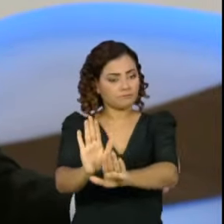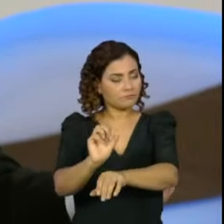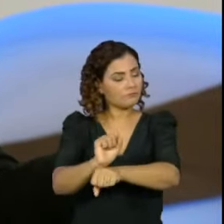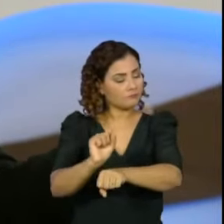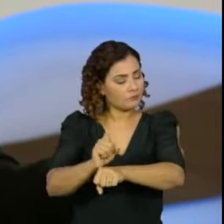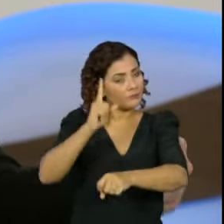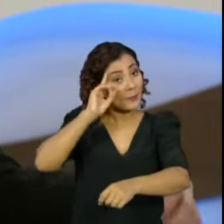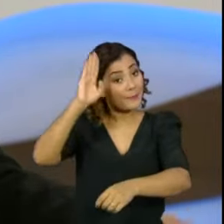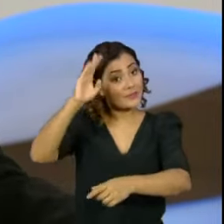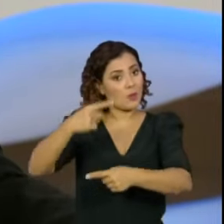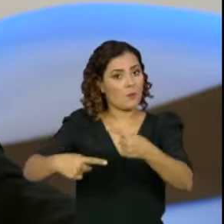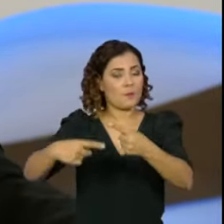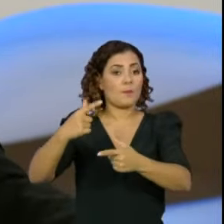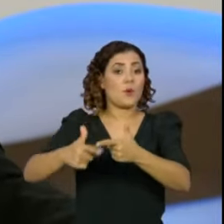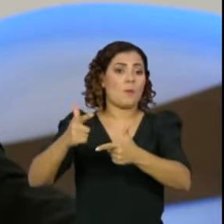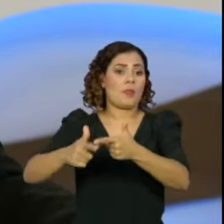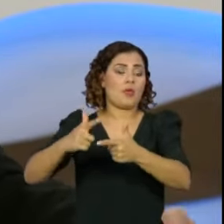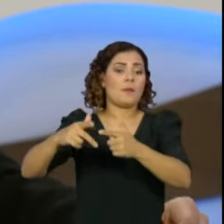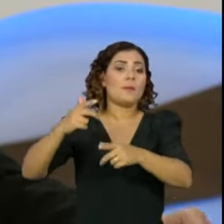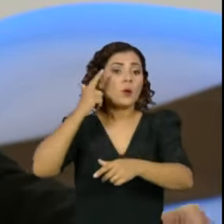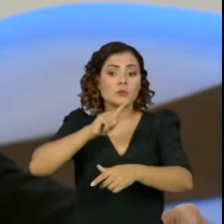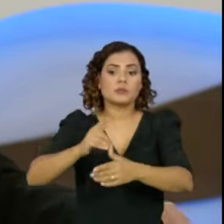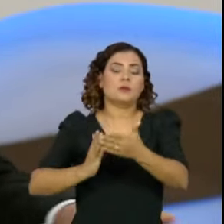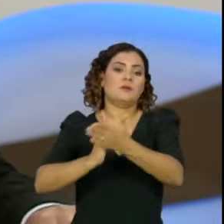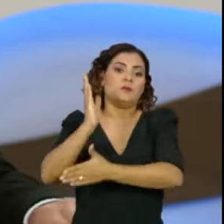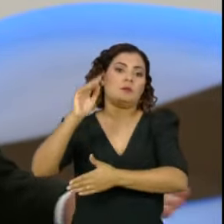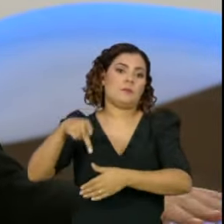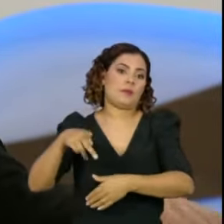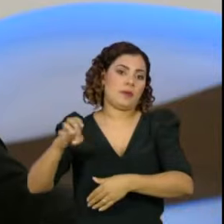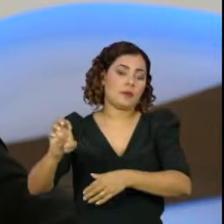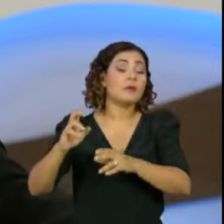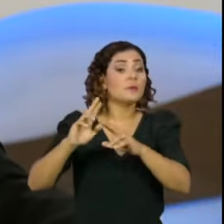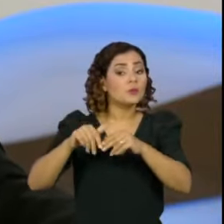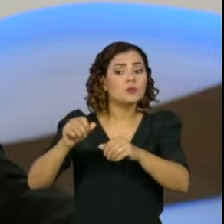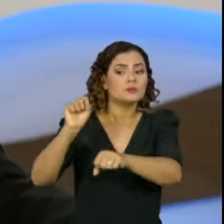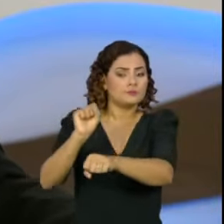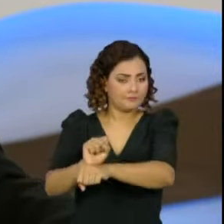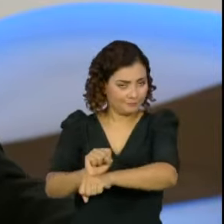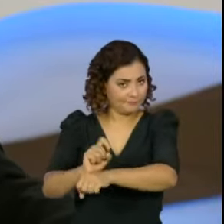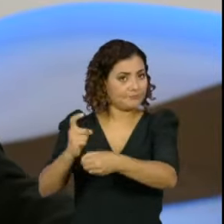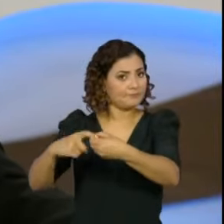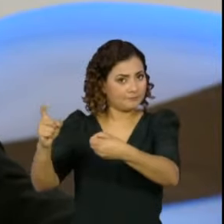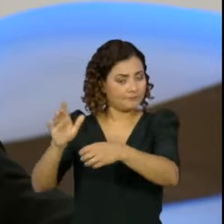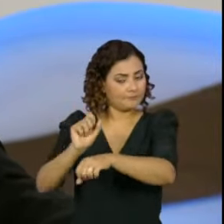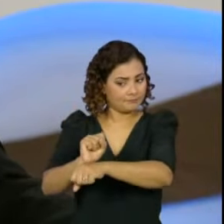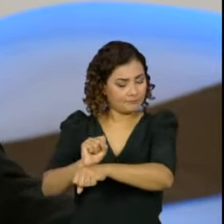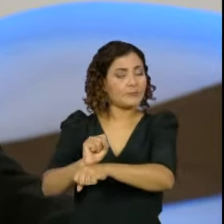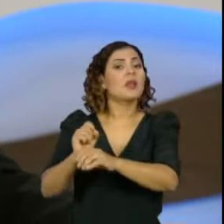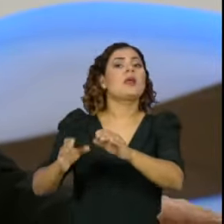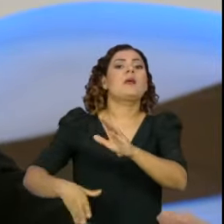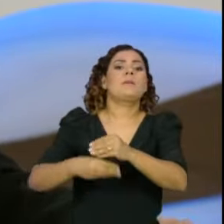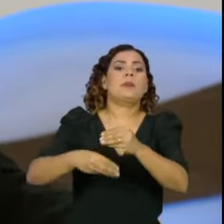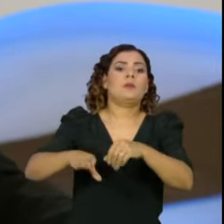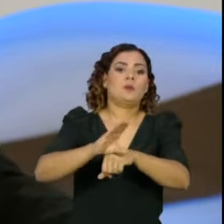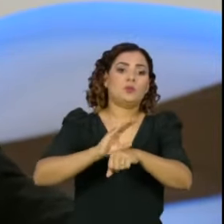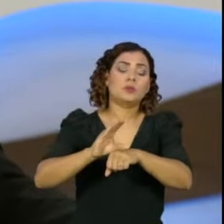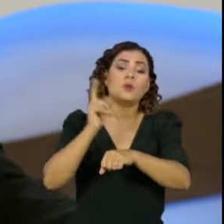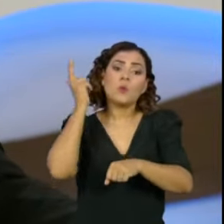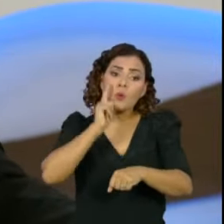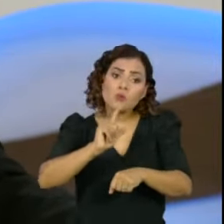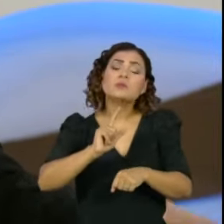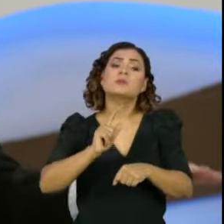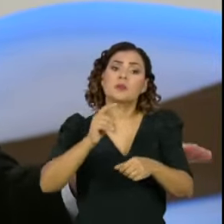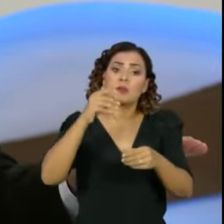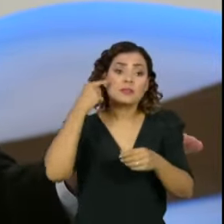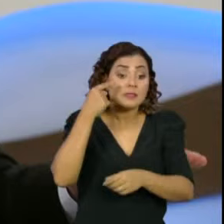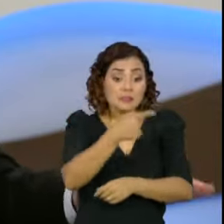principal problema que havia para poder votar a PEC. Então, acredito muito que, suprimida a questão da desvinculação no âmbito da proposta de emenda à Constituição, nós podemos votá